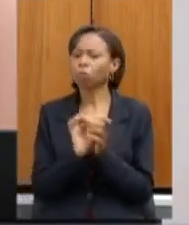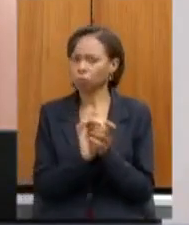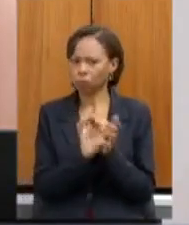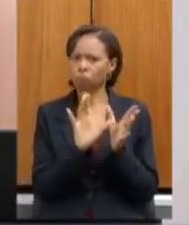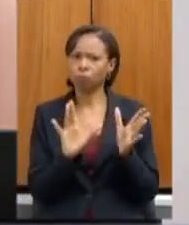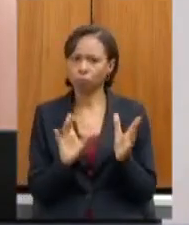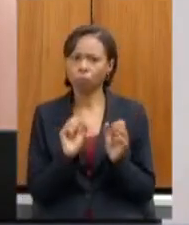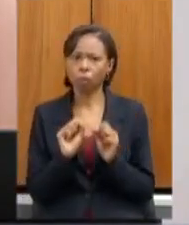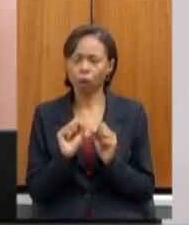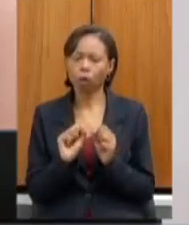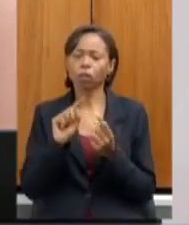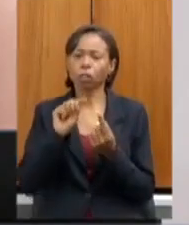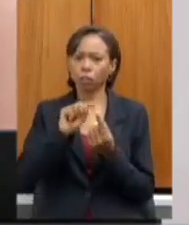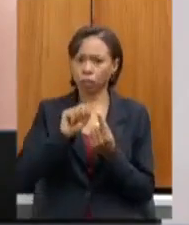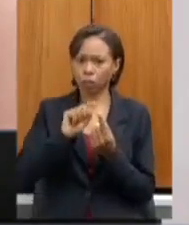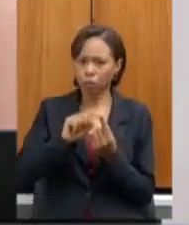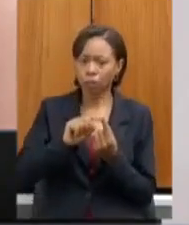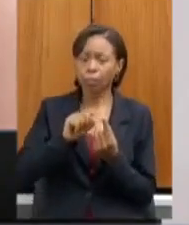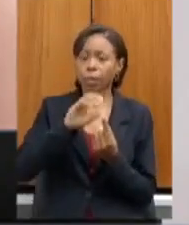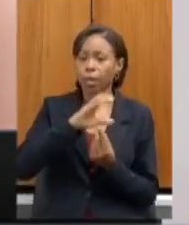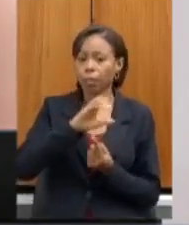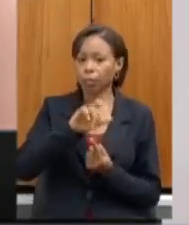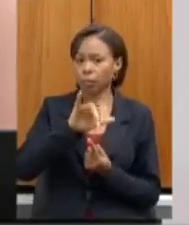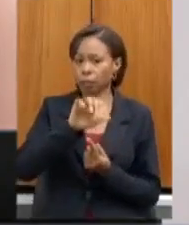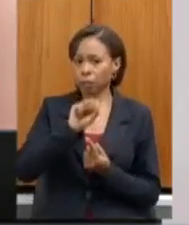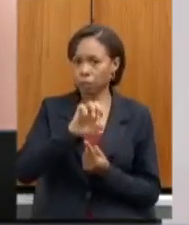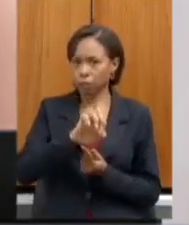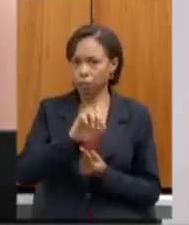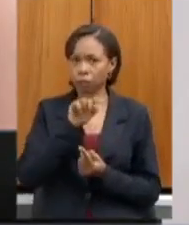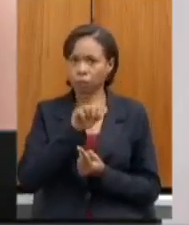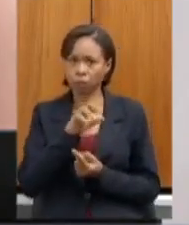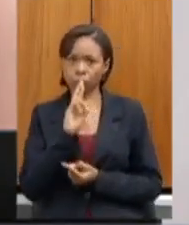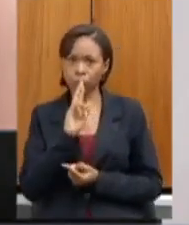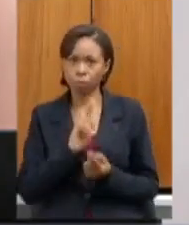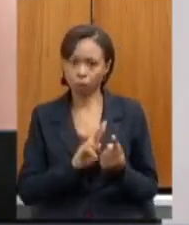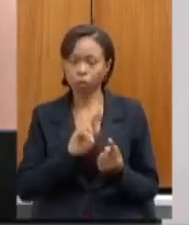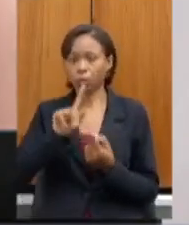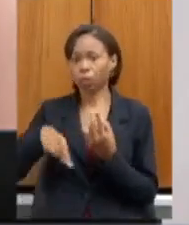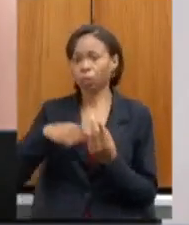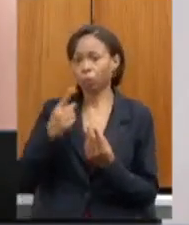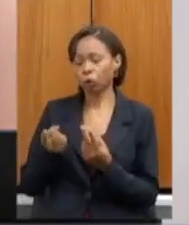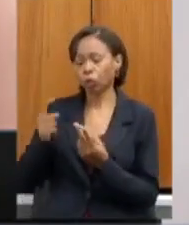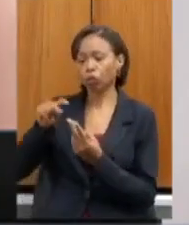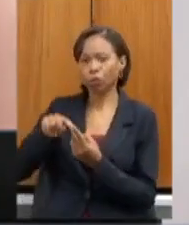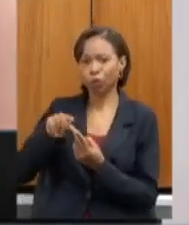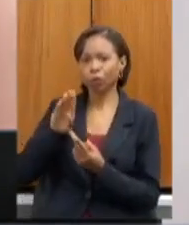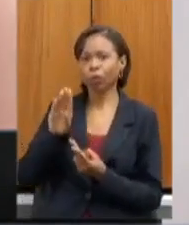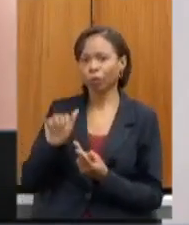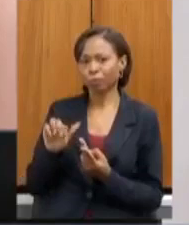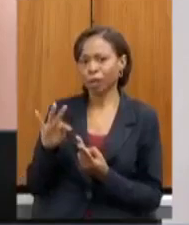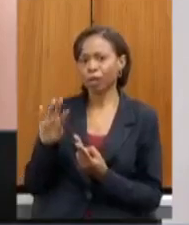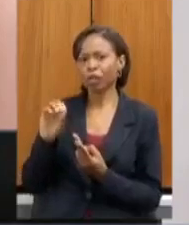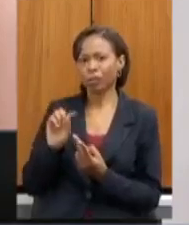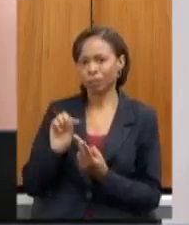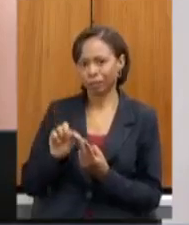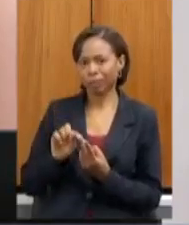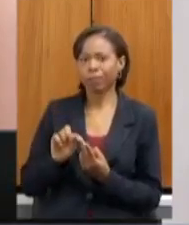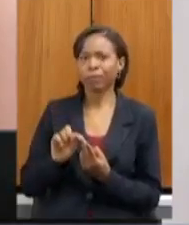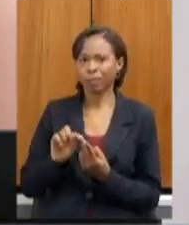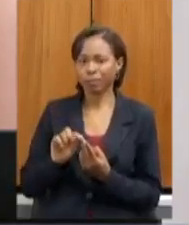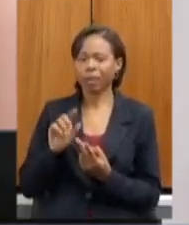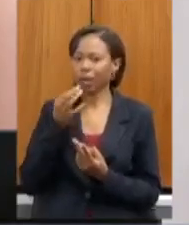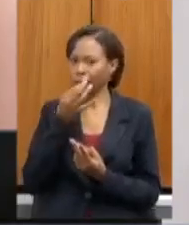e aí nós passamos as considerações dela e depois eu retorno a senhora responda o deputado Bartô e eu passo as